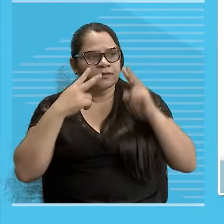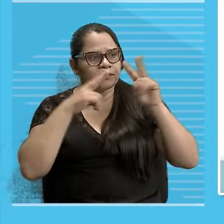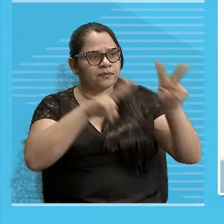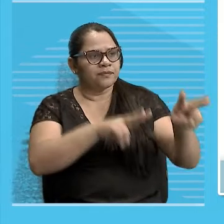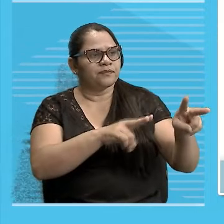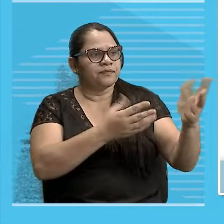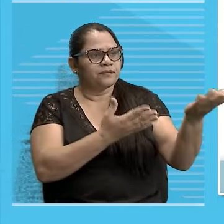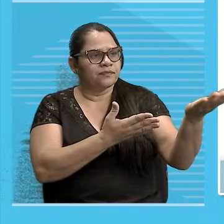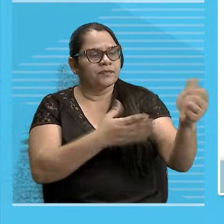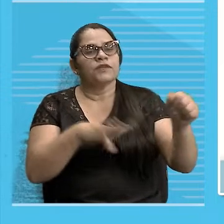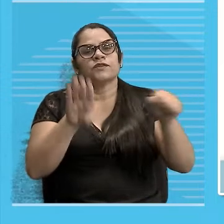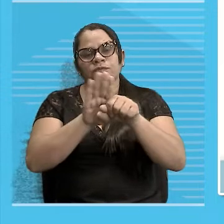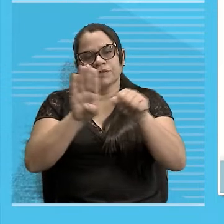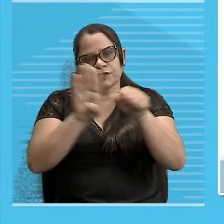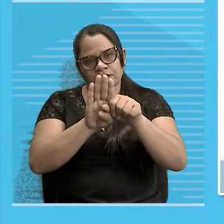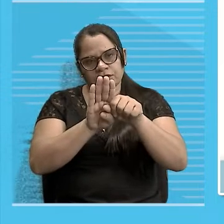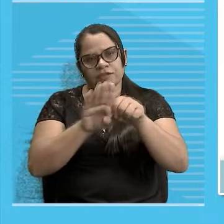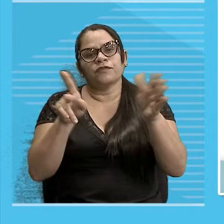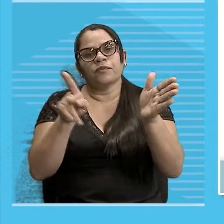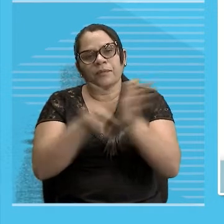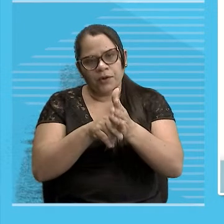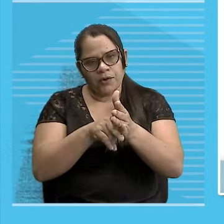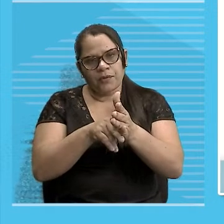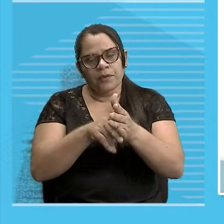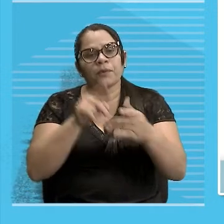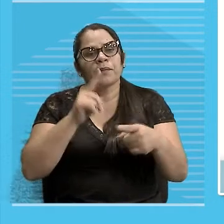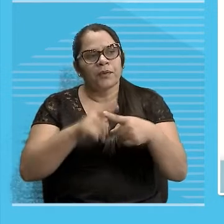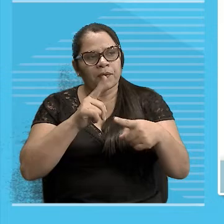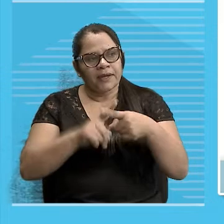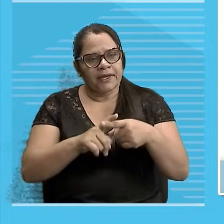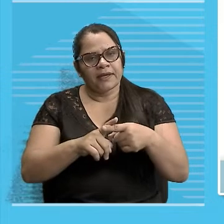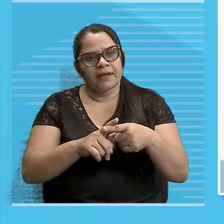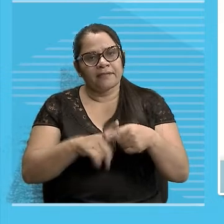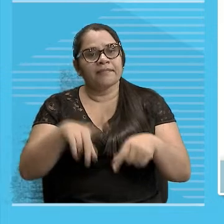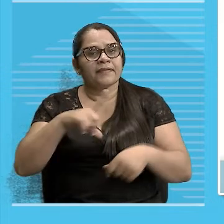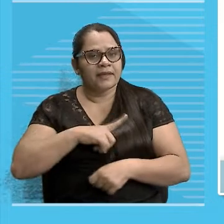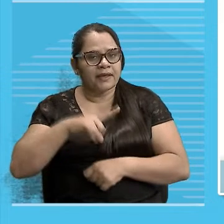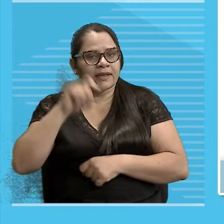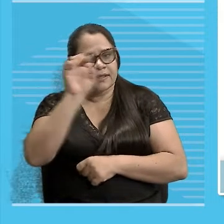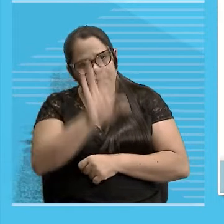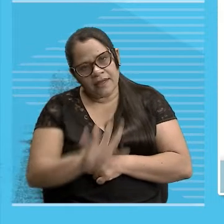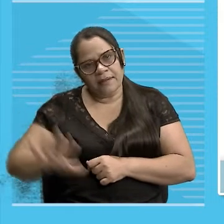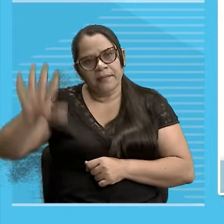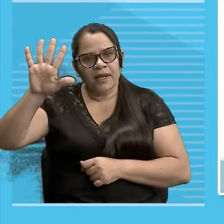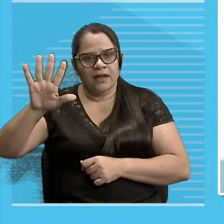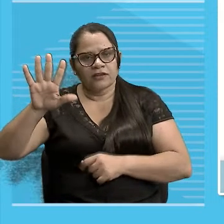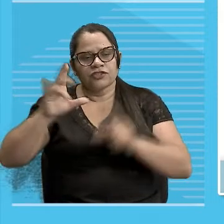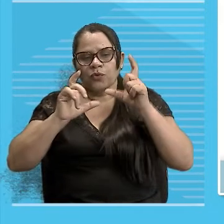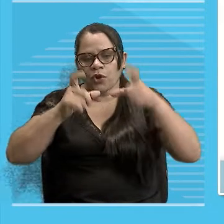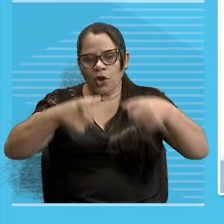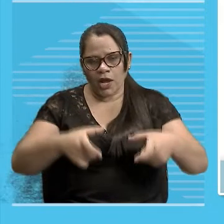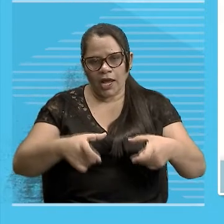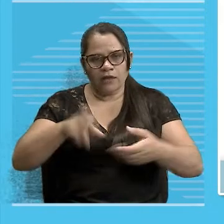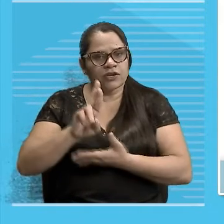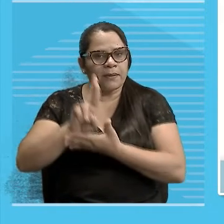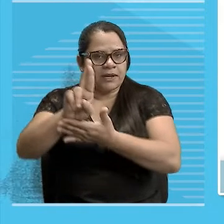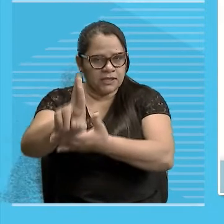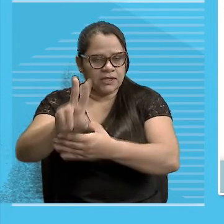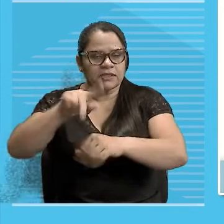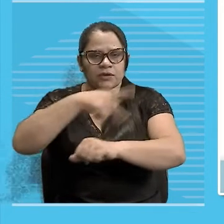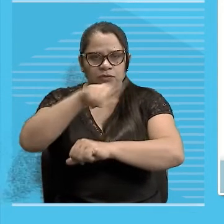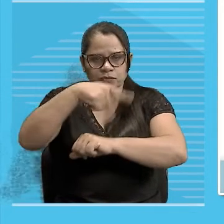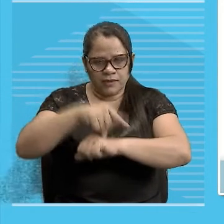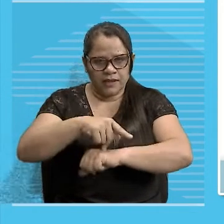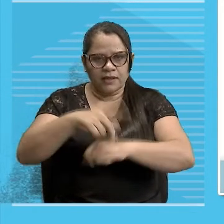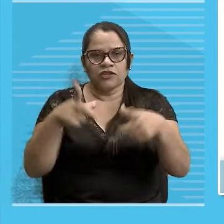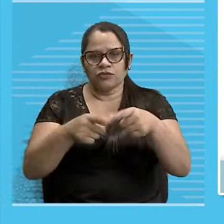Substantivo Próprio Porque aqui Eu tenho Um local Que é a representação Do país Do